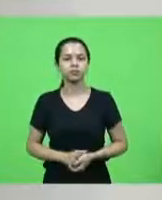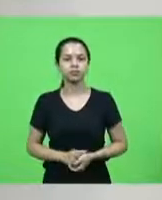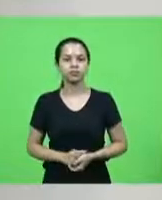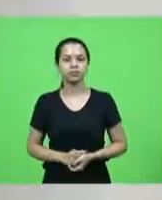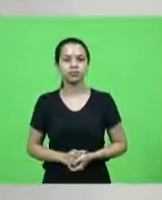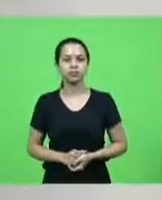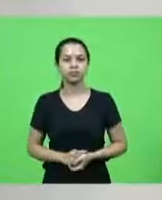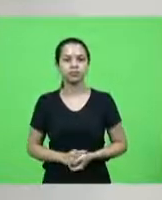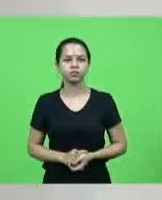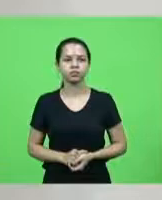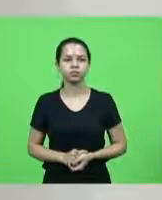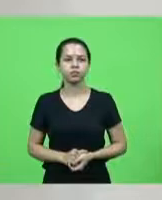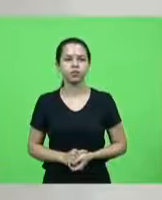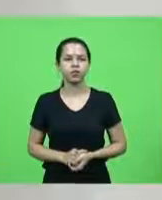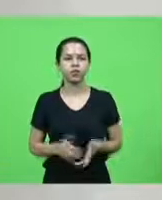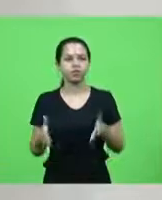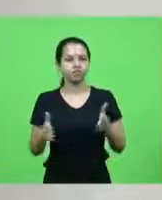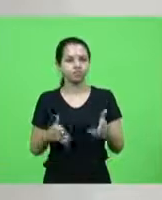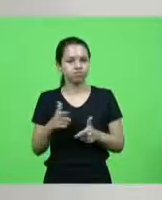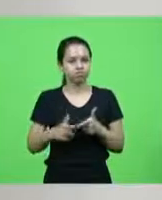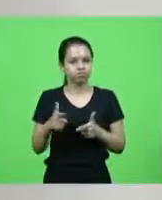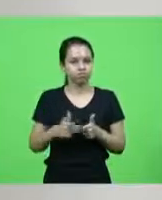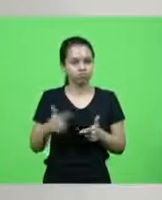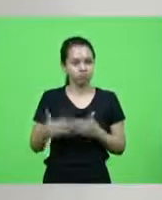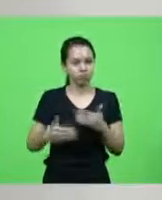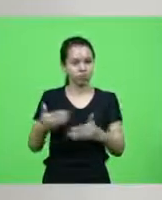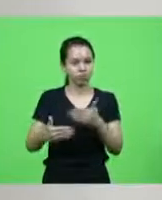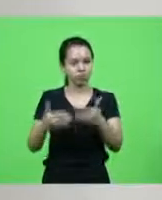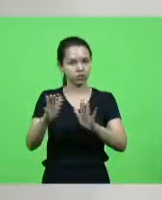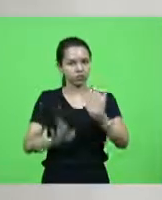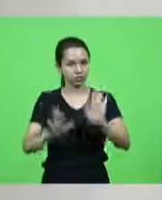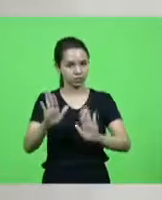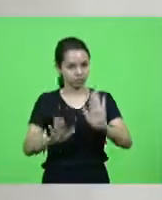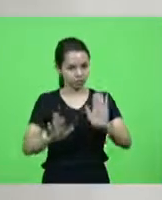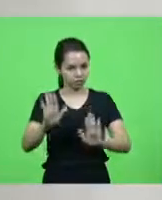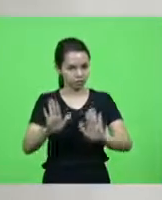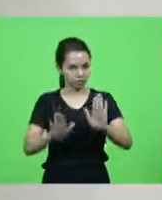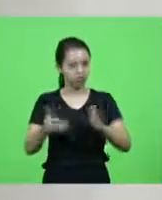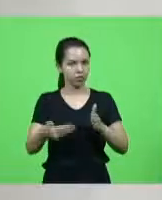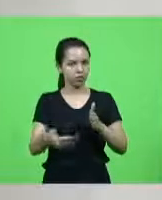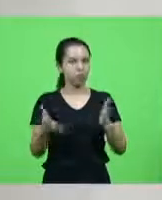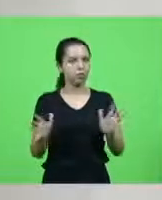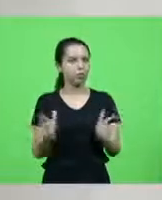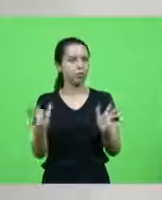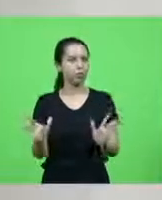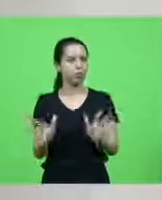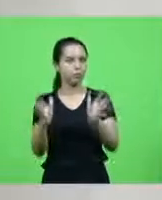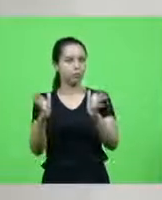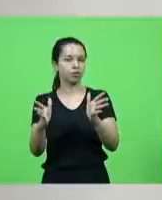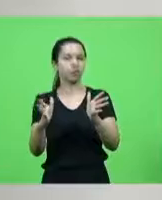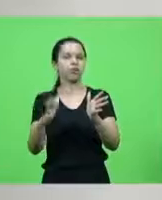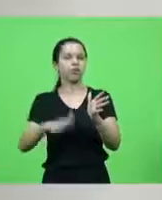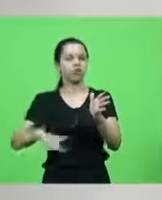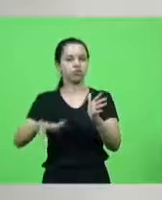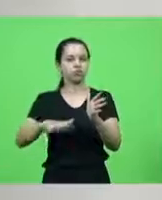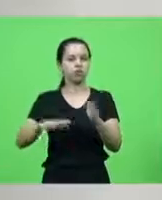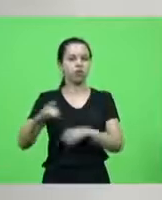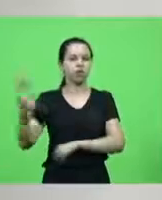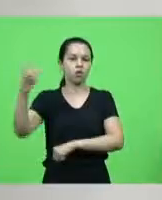se encontra o processo listatório que vai promover a concessão do aeroporto internacional